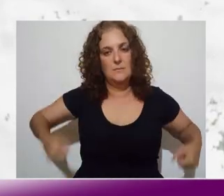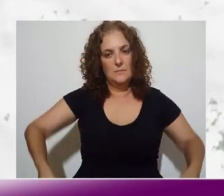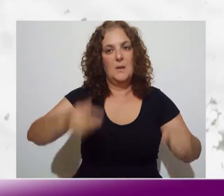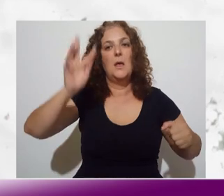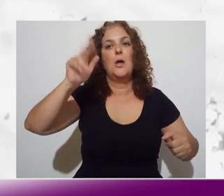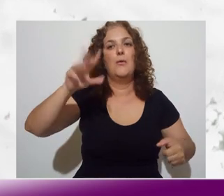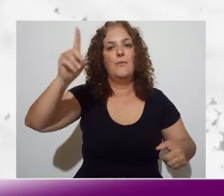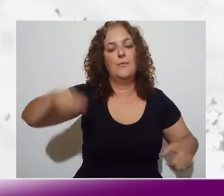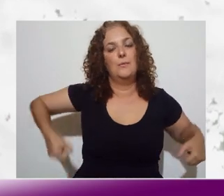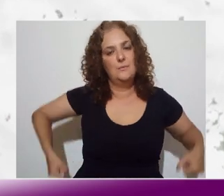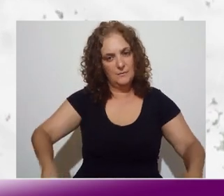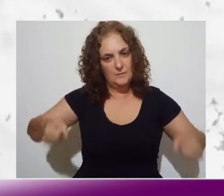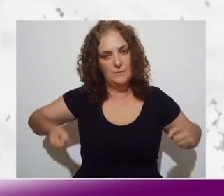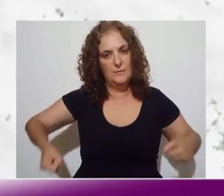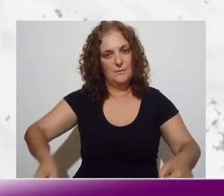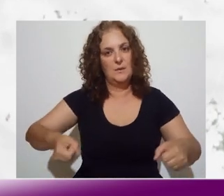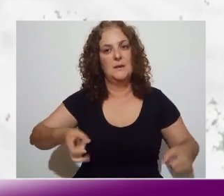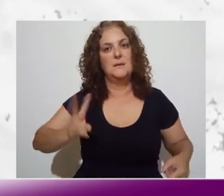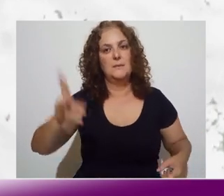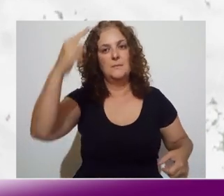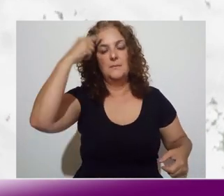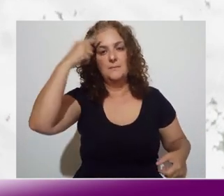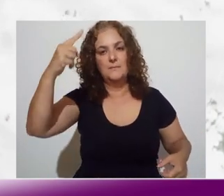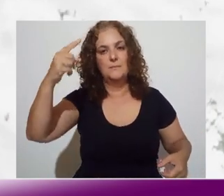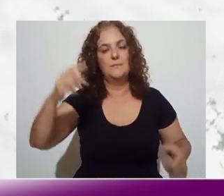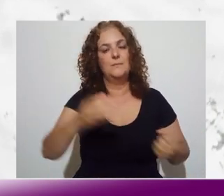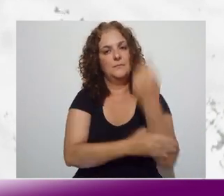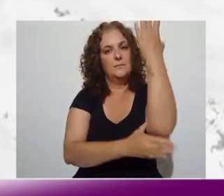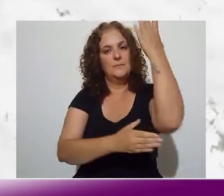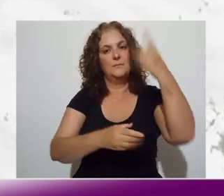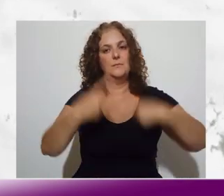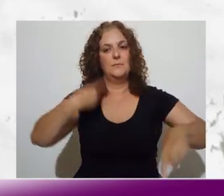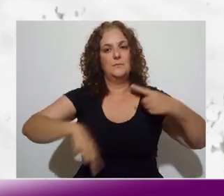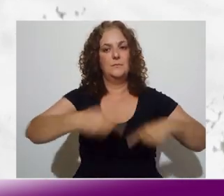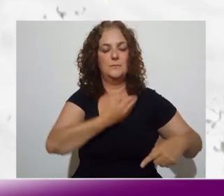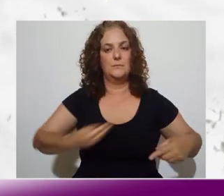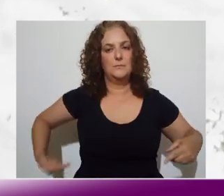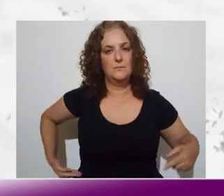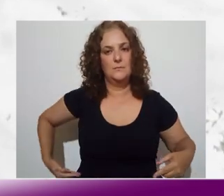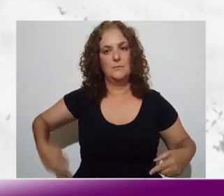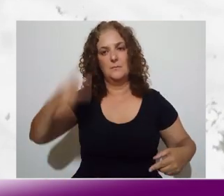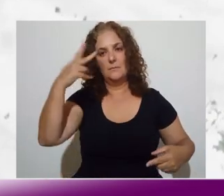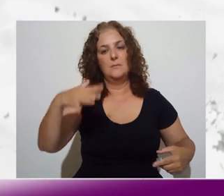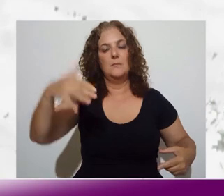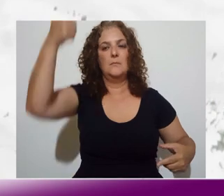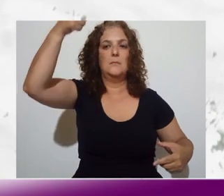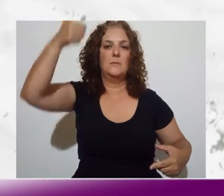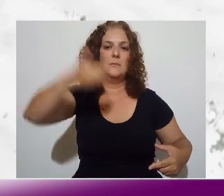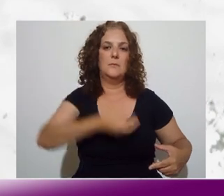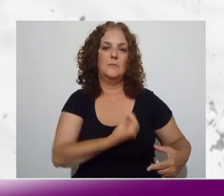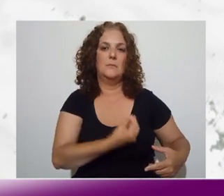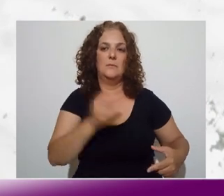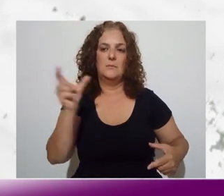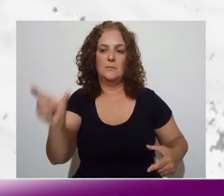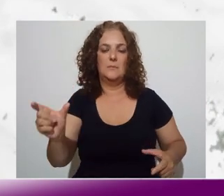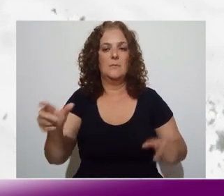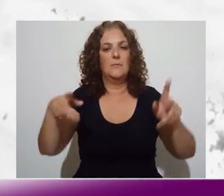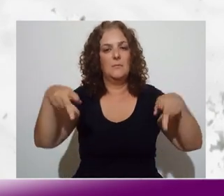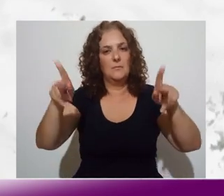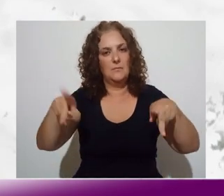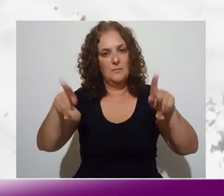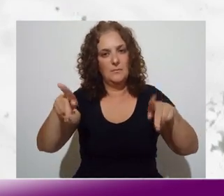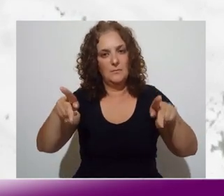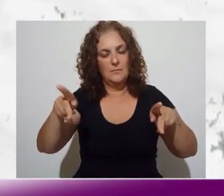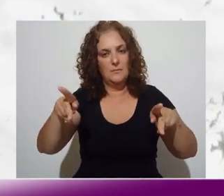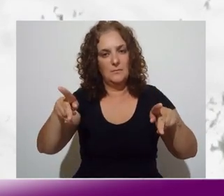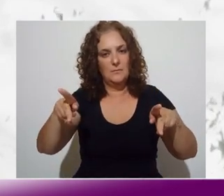Conselho do Deficiente e do Fundo Deficiente, sempre pensando em criar políticas públicas que visem melhorar a vida